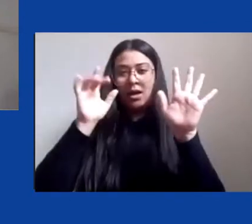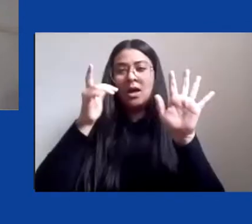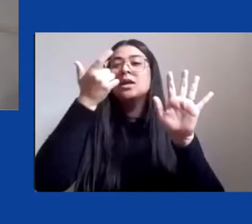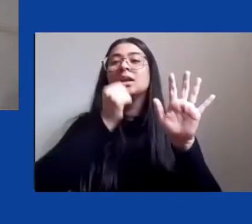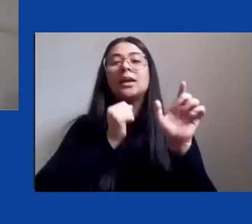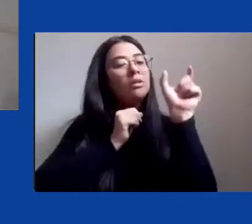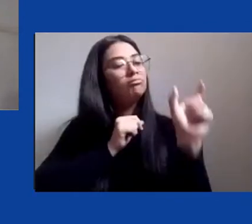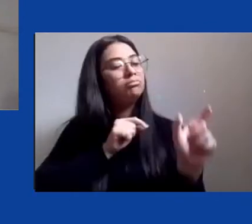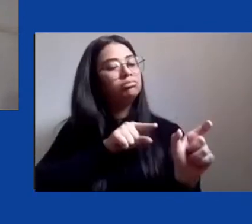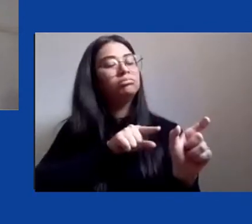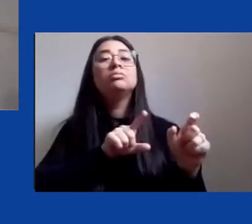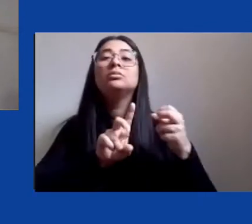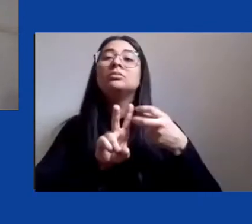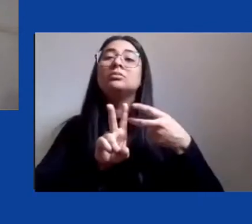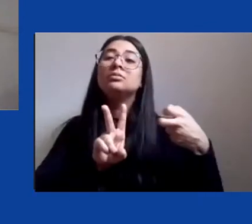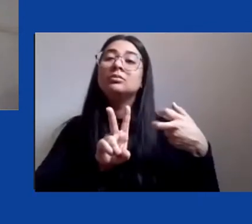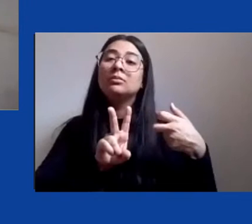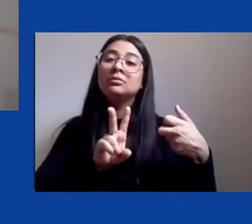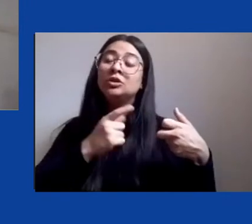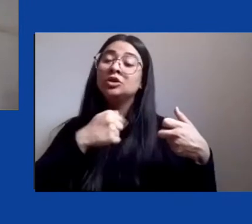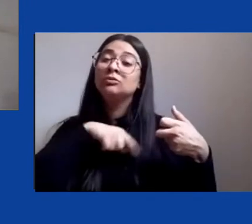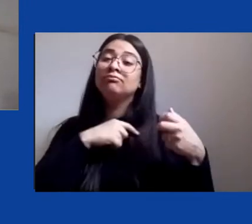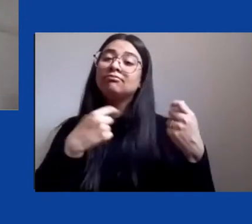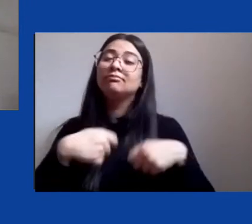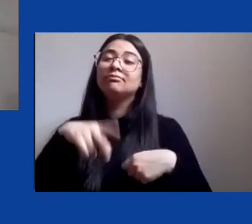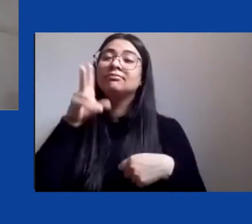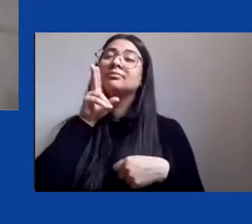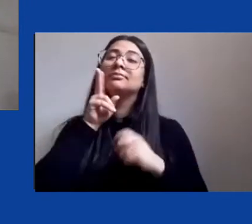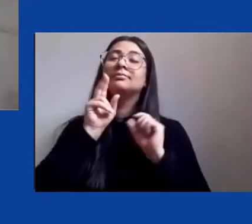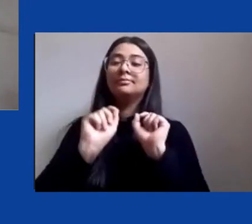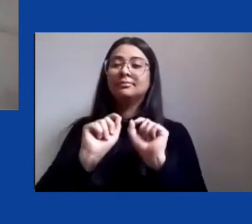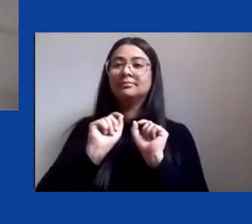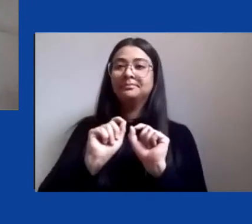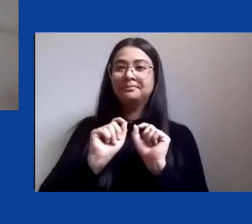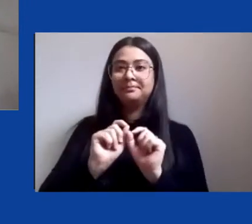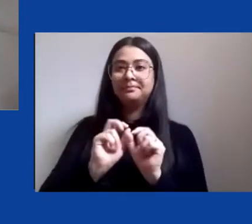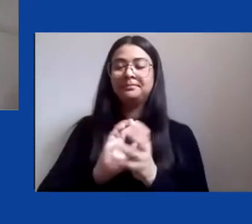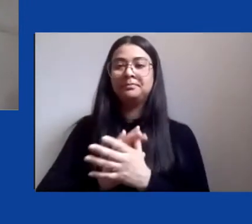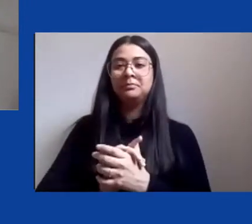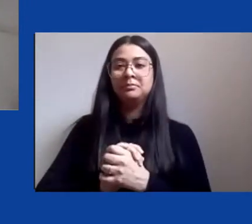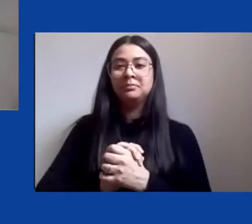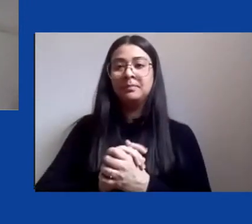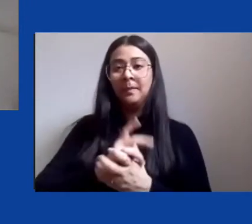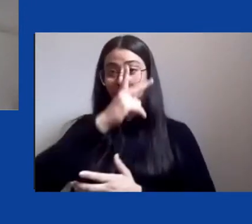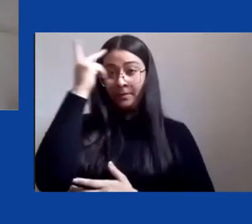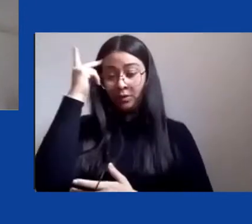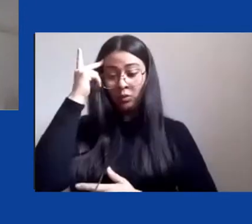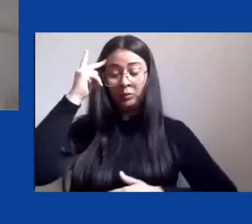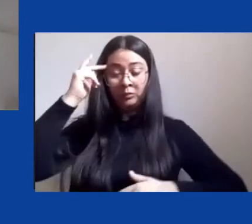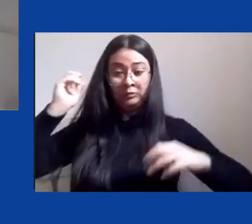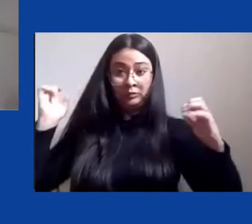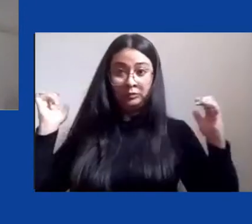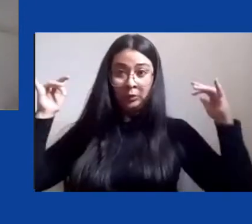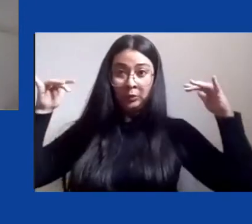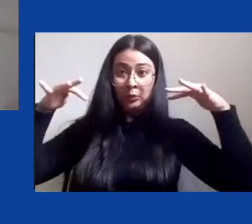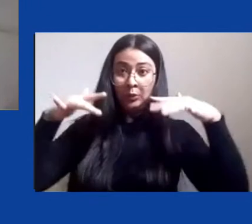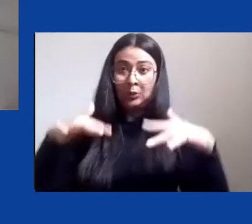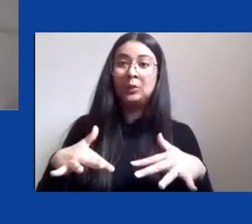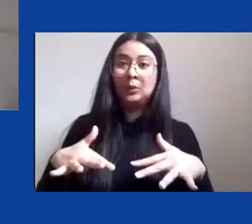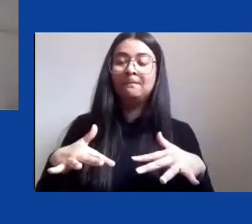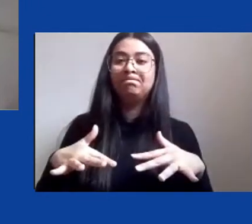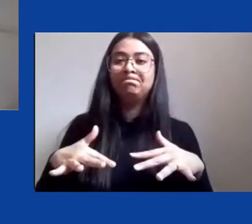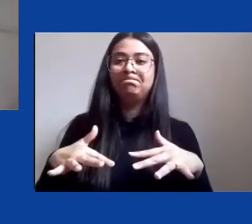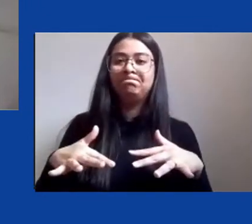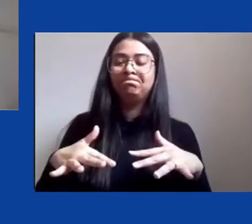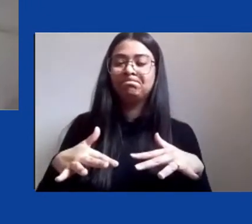é sempre importante a gente lembrar que o invasor ele teve aí a partir das suas dos seus contatos